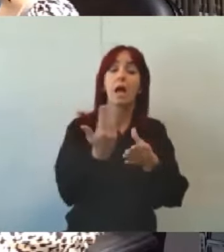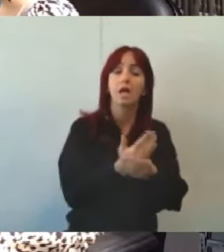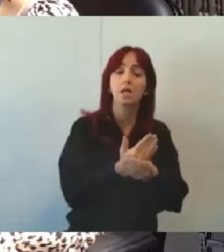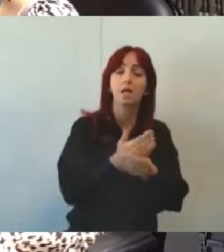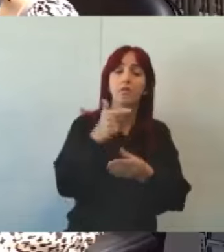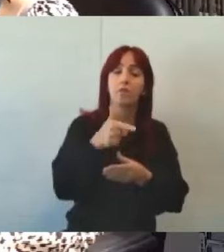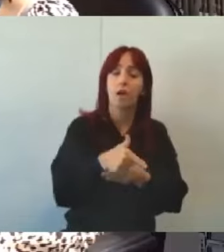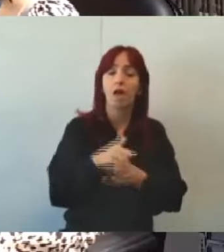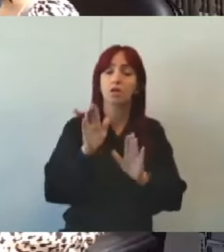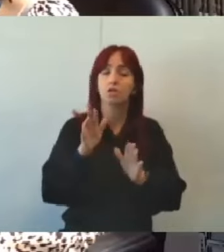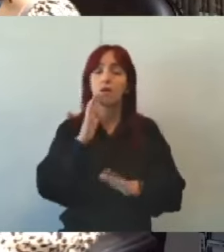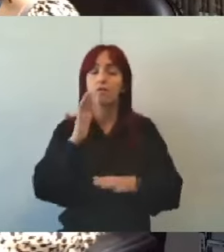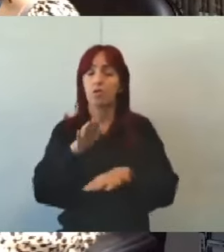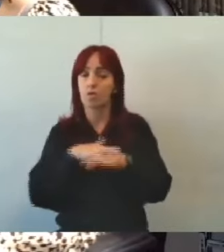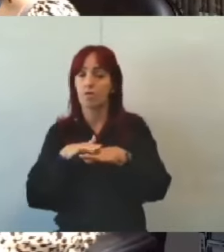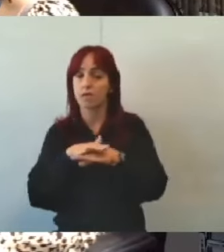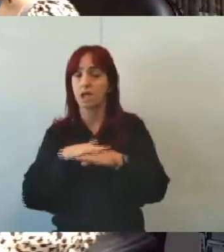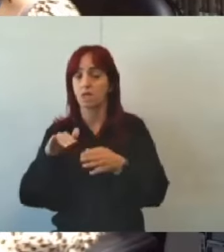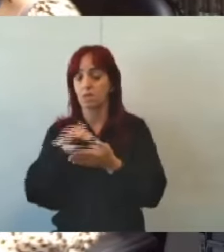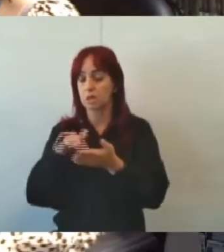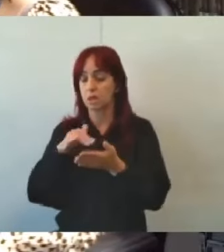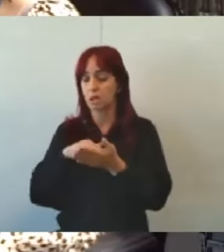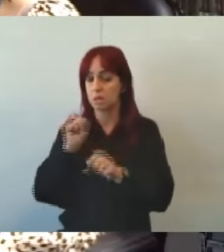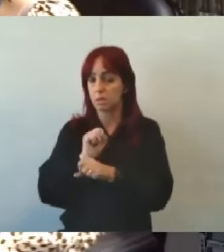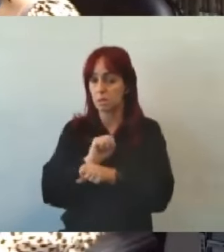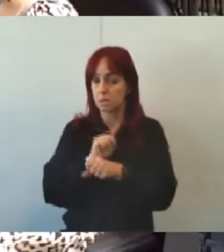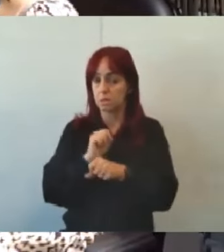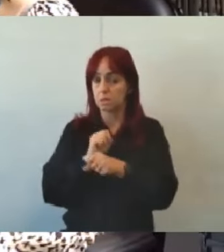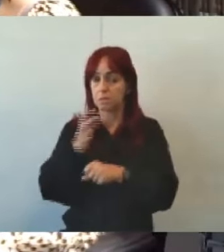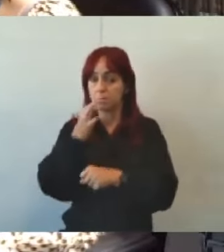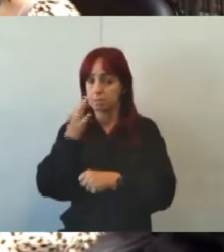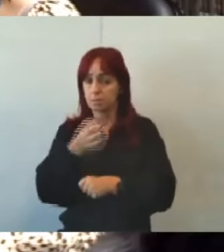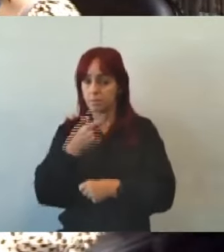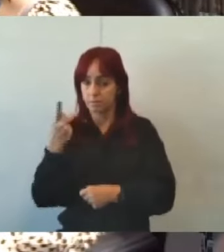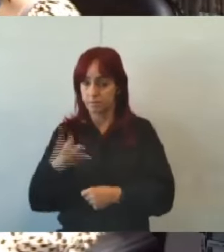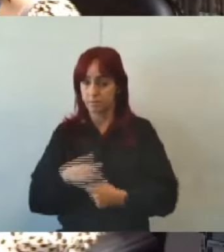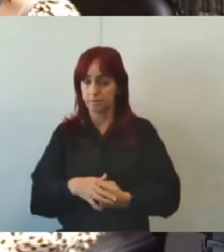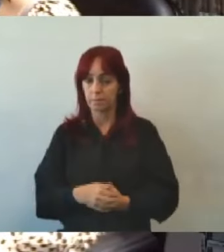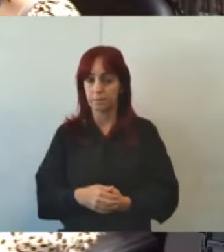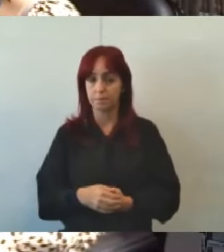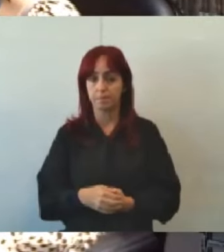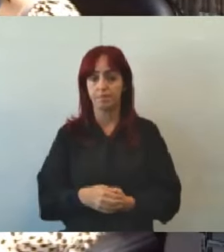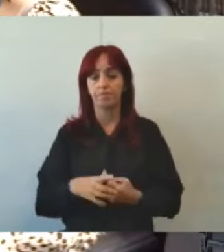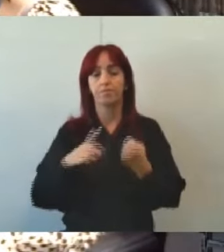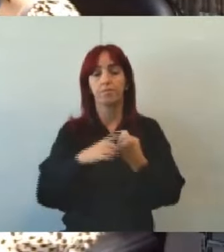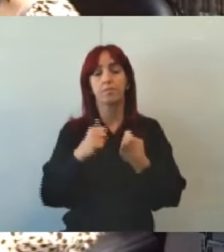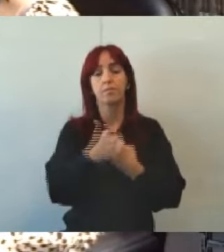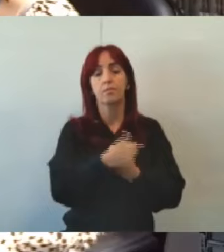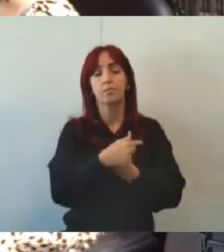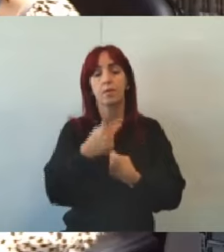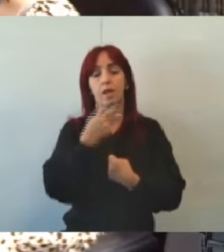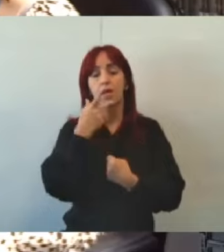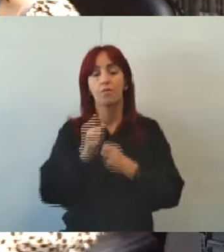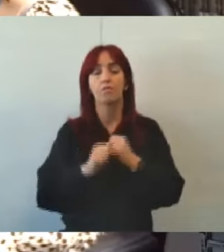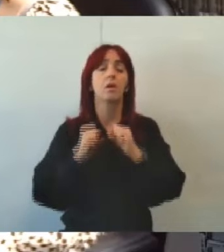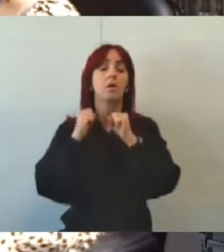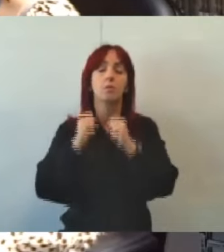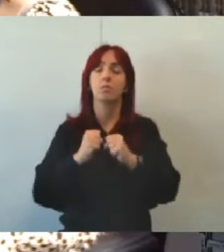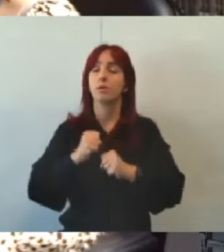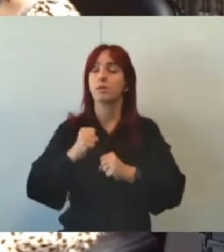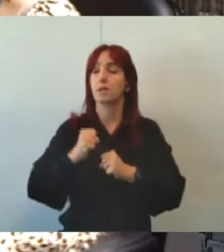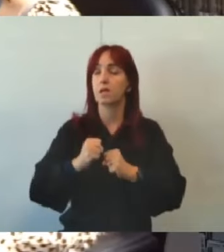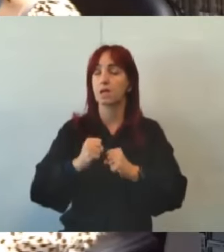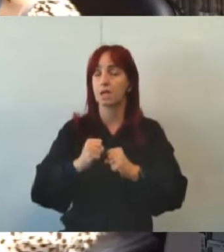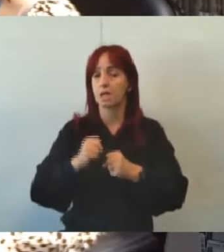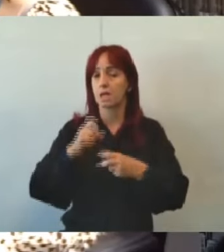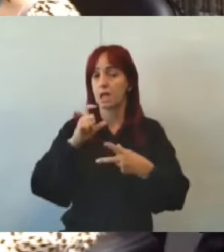foi até conversado com o secretário a gente está aguardando o posicionamento dele o artigo 17d fala que o poder executivo promoverá a cada